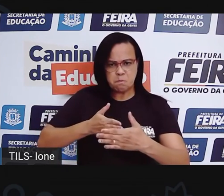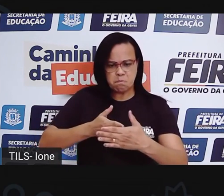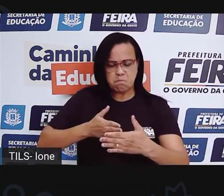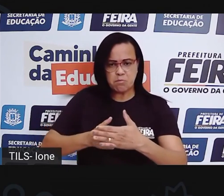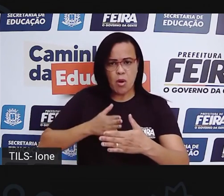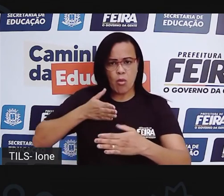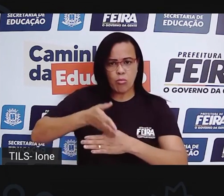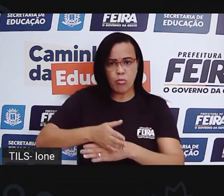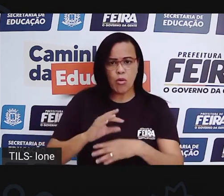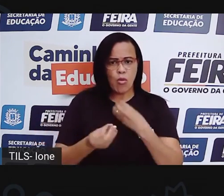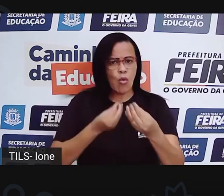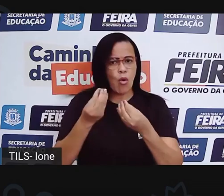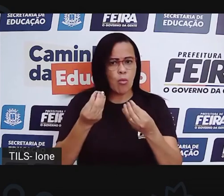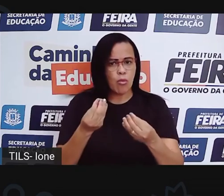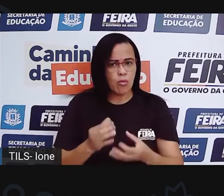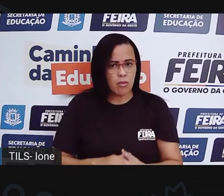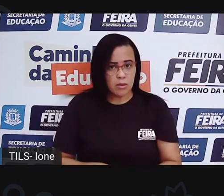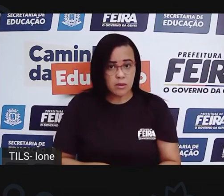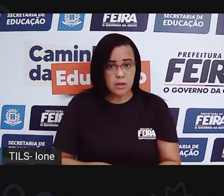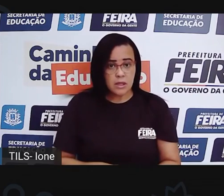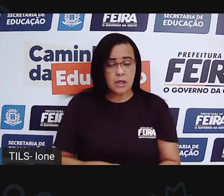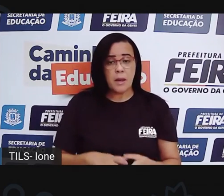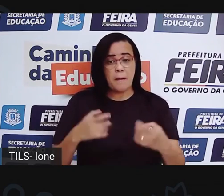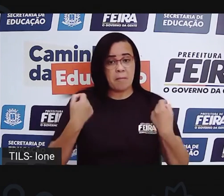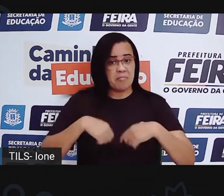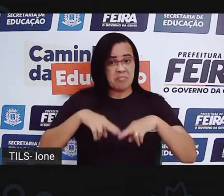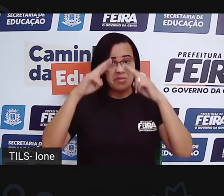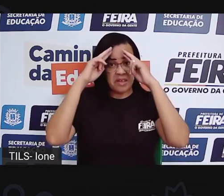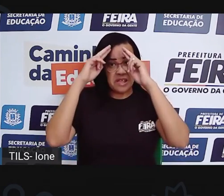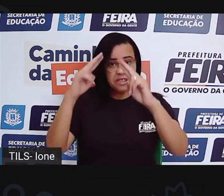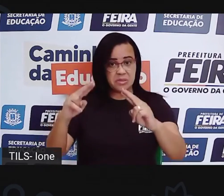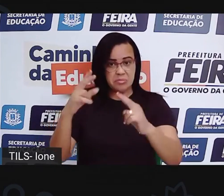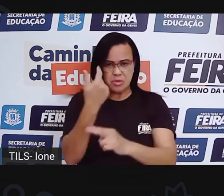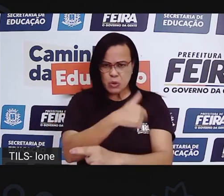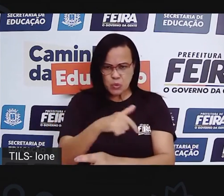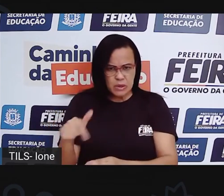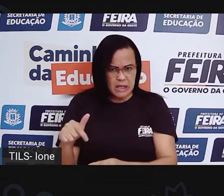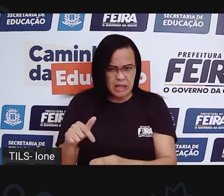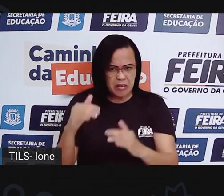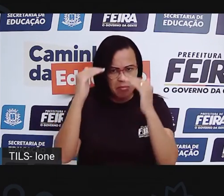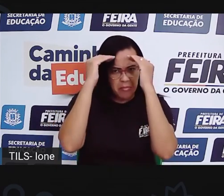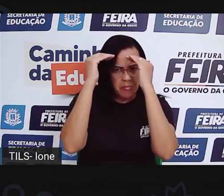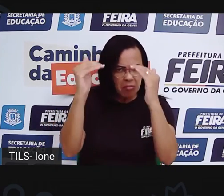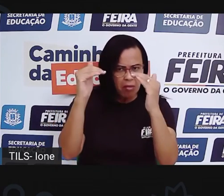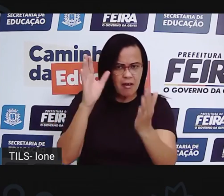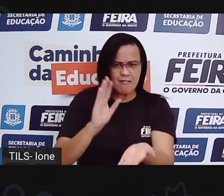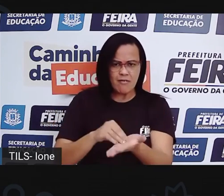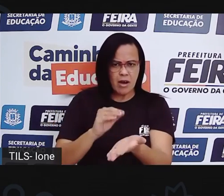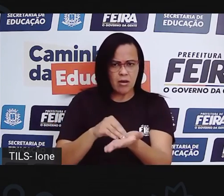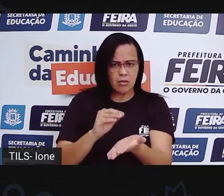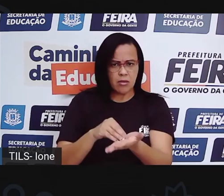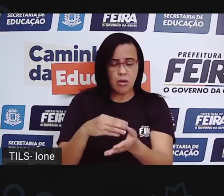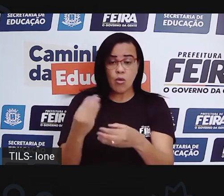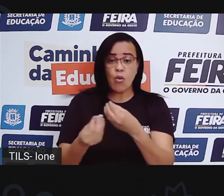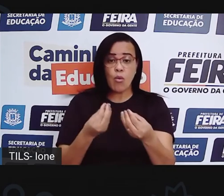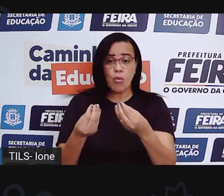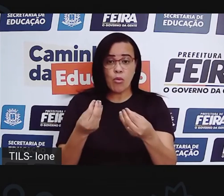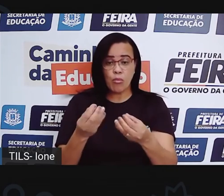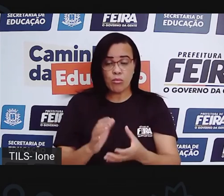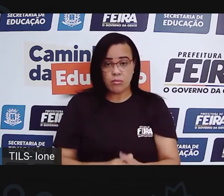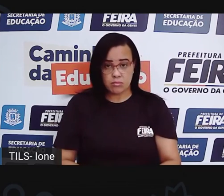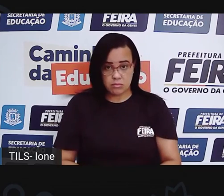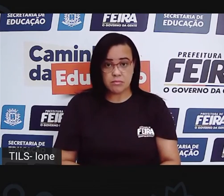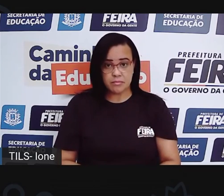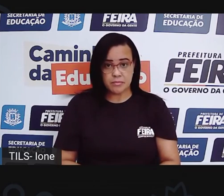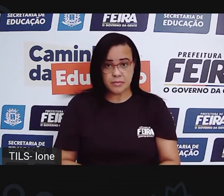passar do limite e começar a desrespeitar esse colega, né? A gente precisa lembrar que eu não posso, por